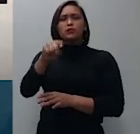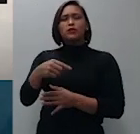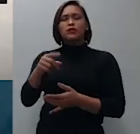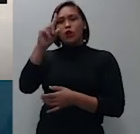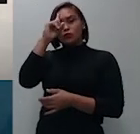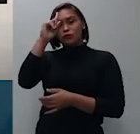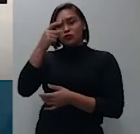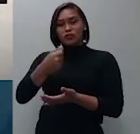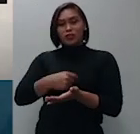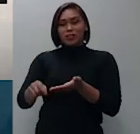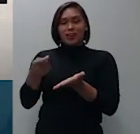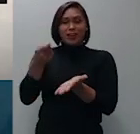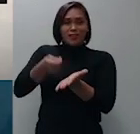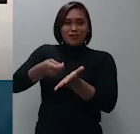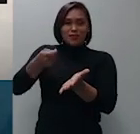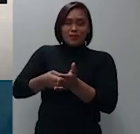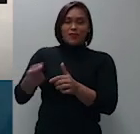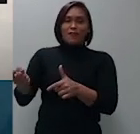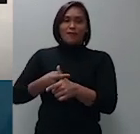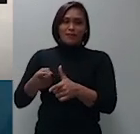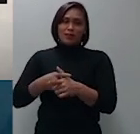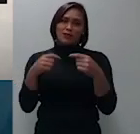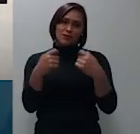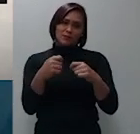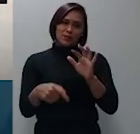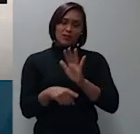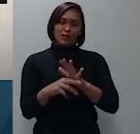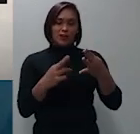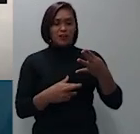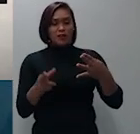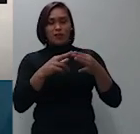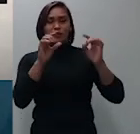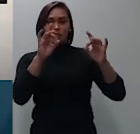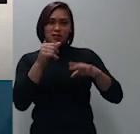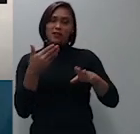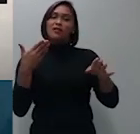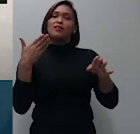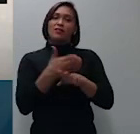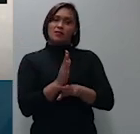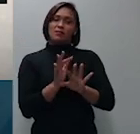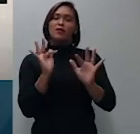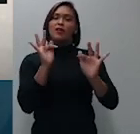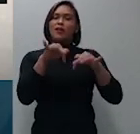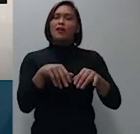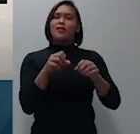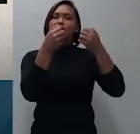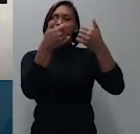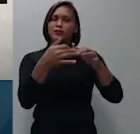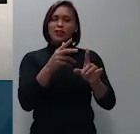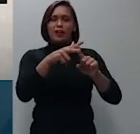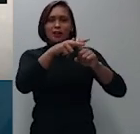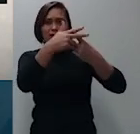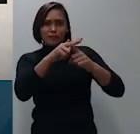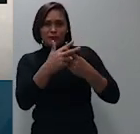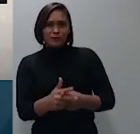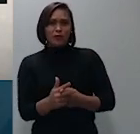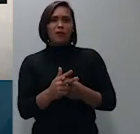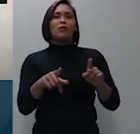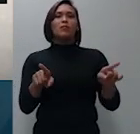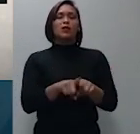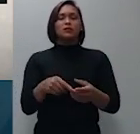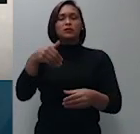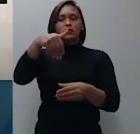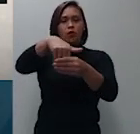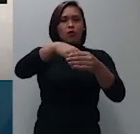disposto com isto o recurso especial para dar o provimento a fim de reformando parcialmente o acordo do tribunal de origem